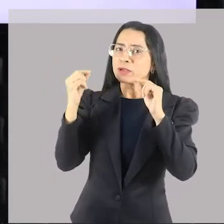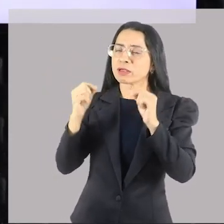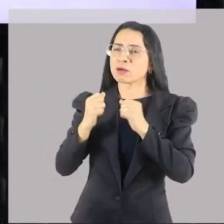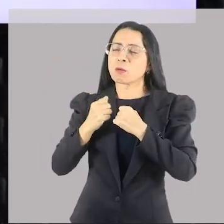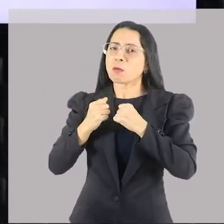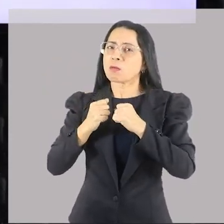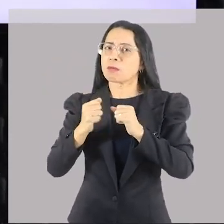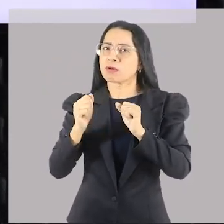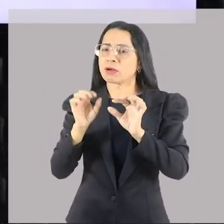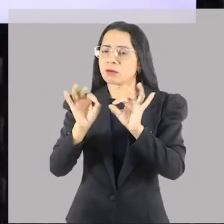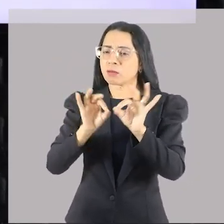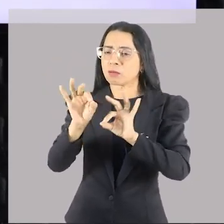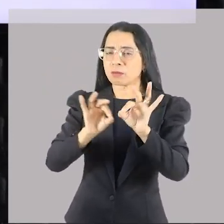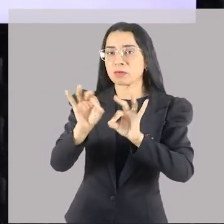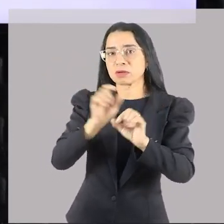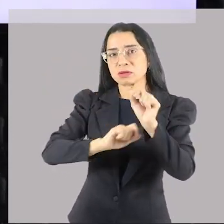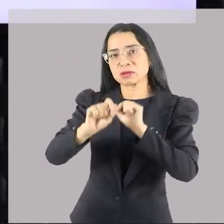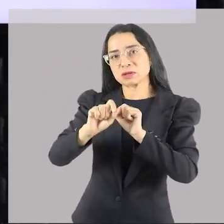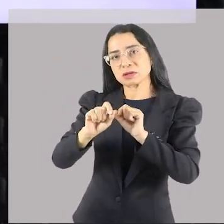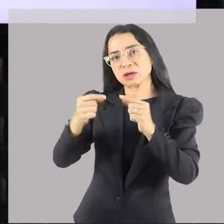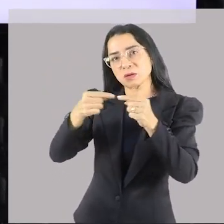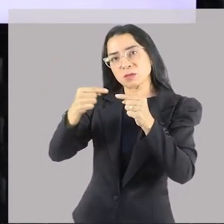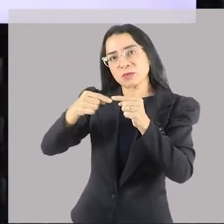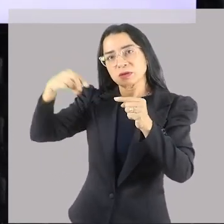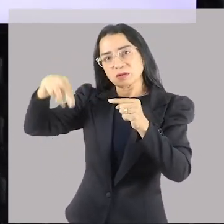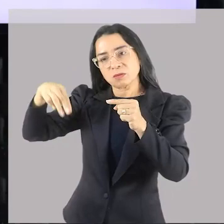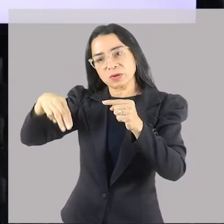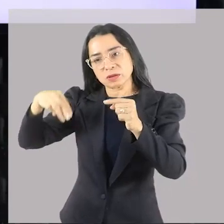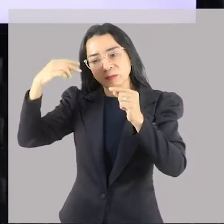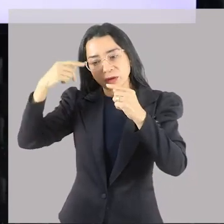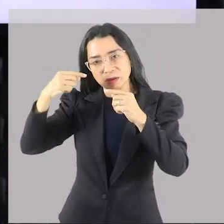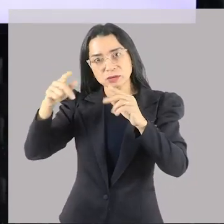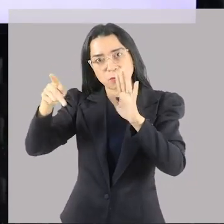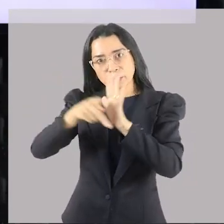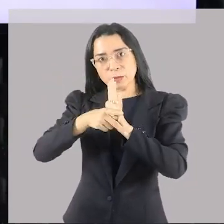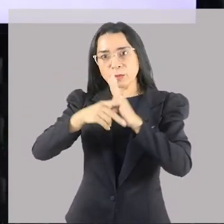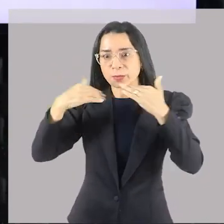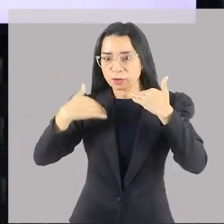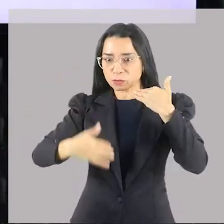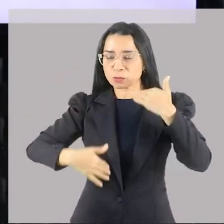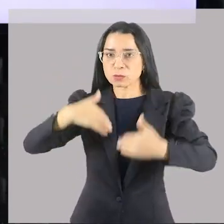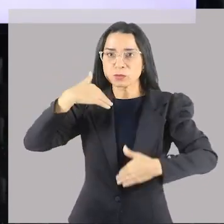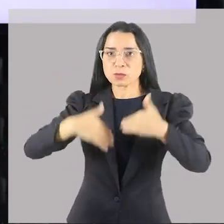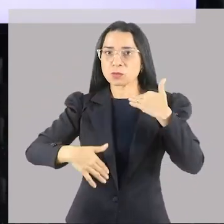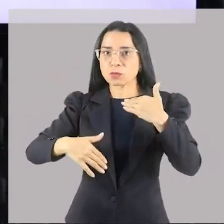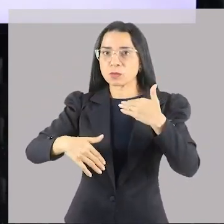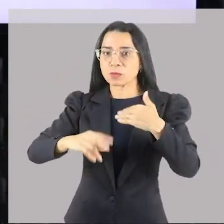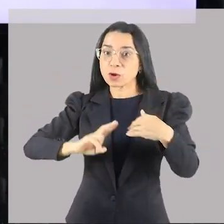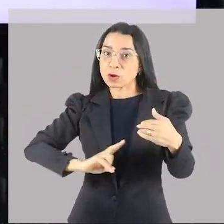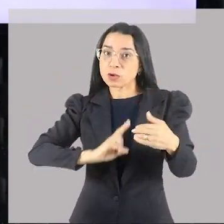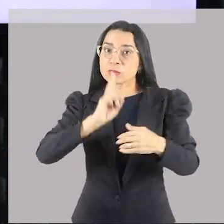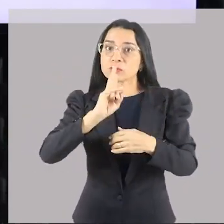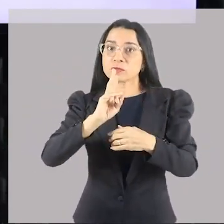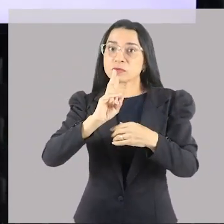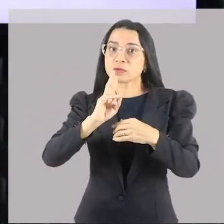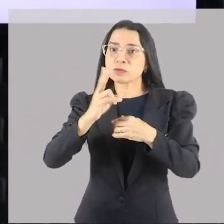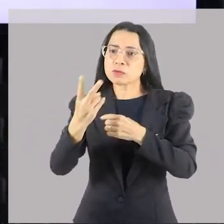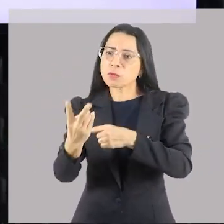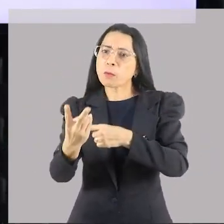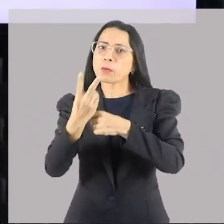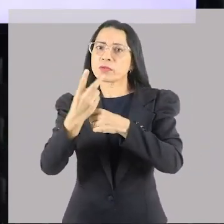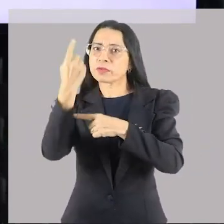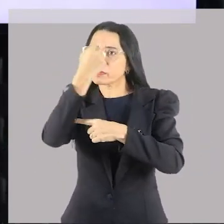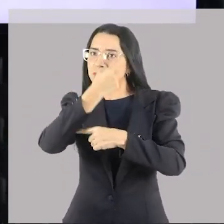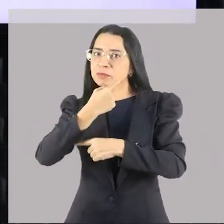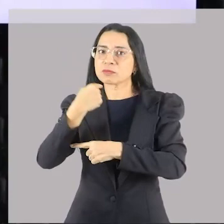harmonia tem a ver, olha que loucura, tem a ver com a matemática do corpo humano e os valores projetados matematicamente no rosto. Oi? Como assim?